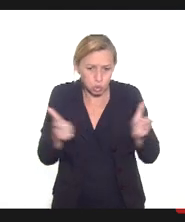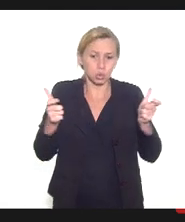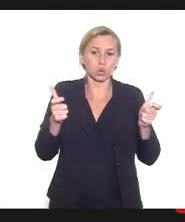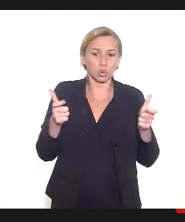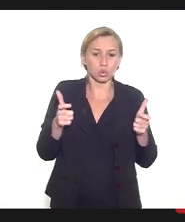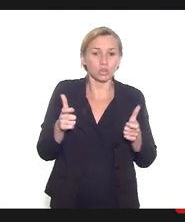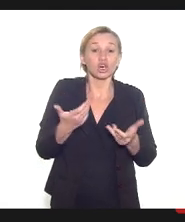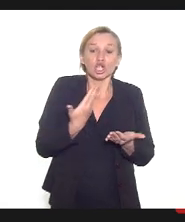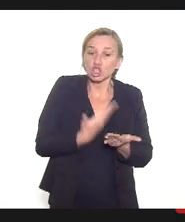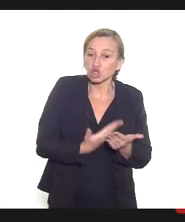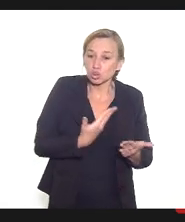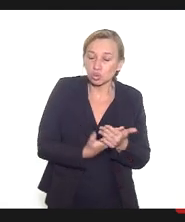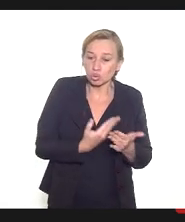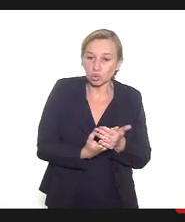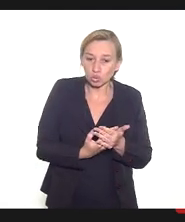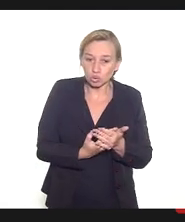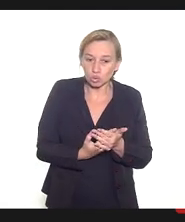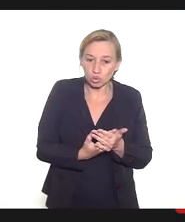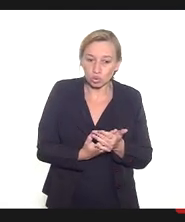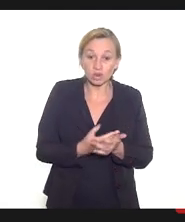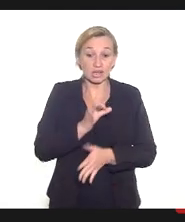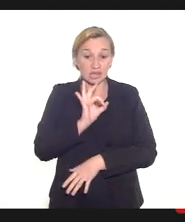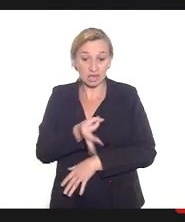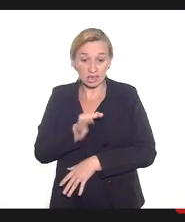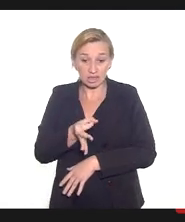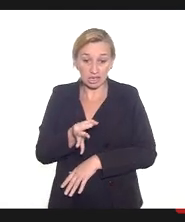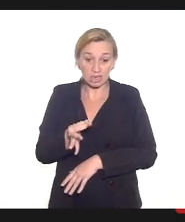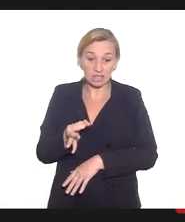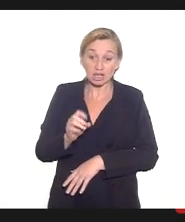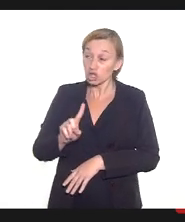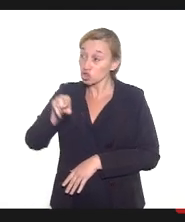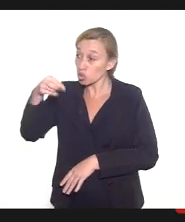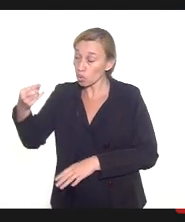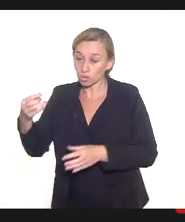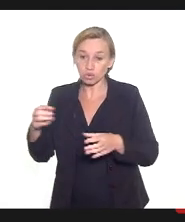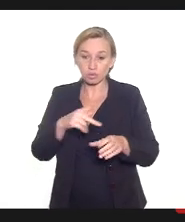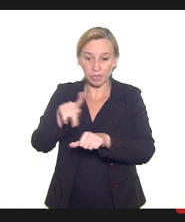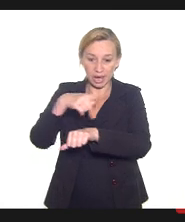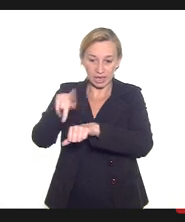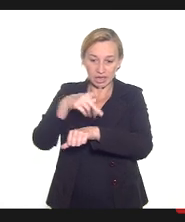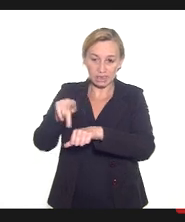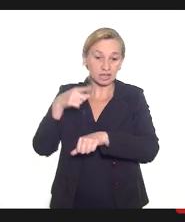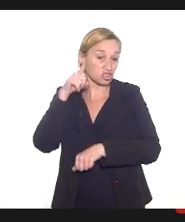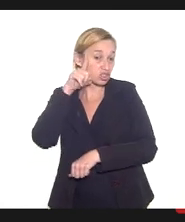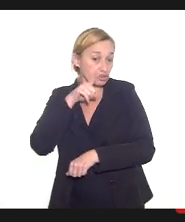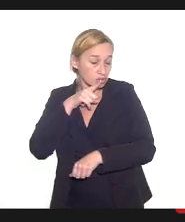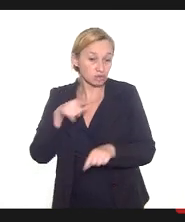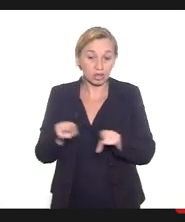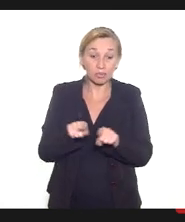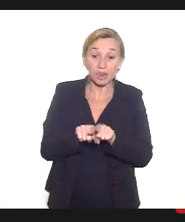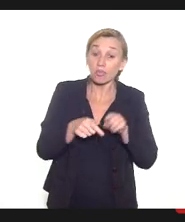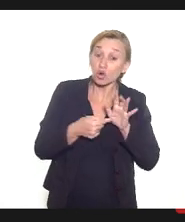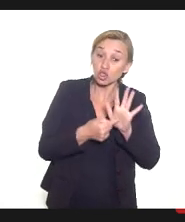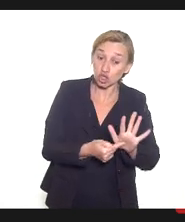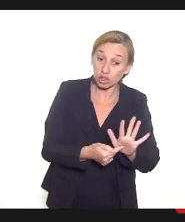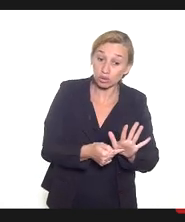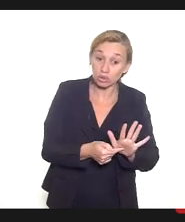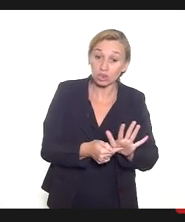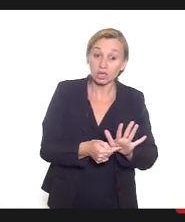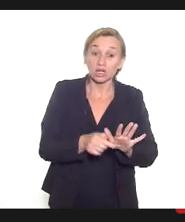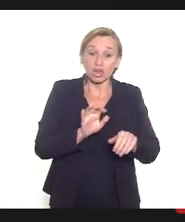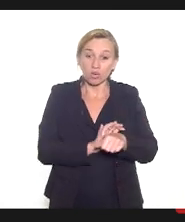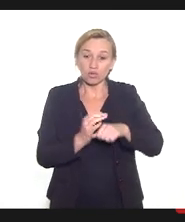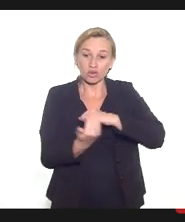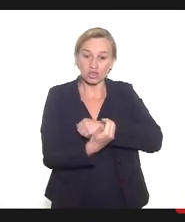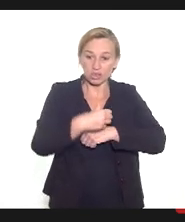estudos epidemiológicos convincentes de outros países, do CDC nos Estados Unidos, mostrando que a